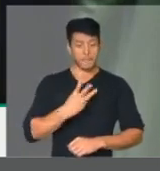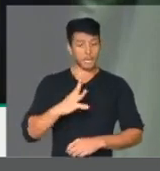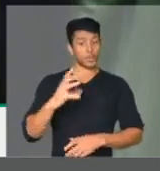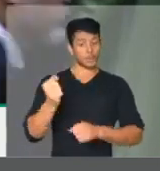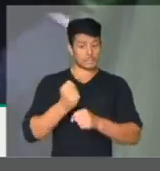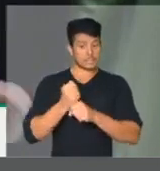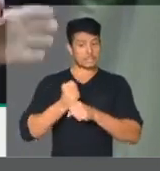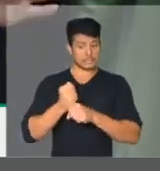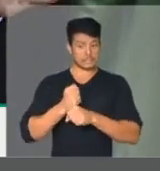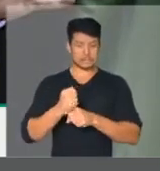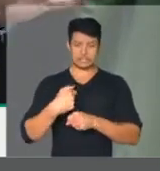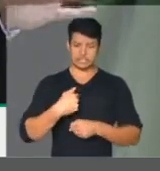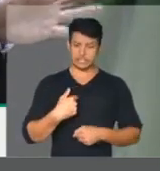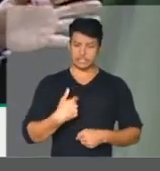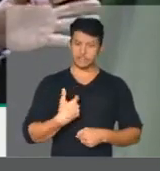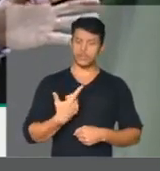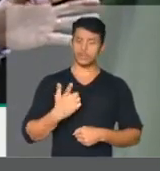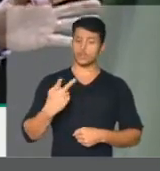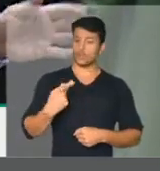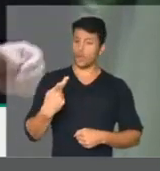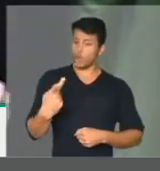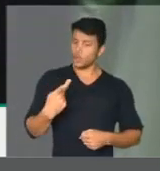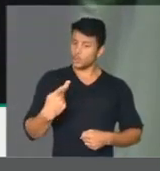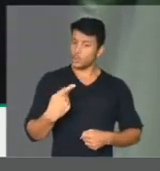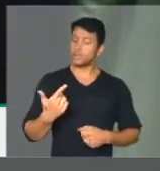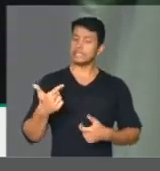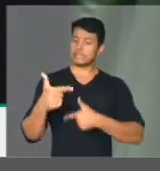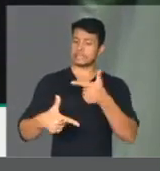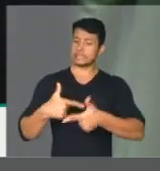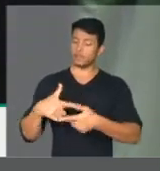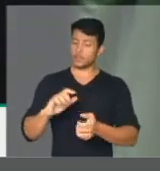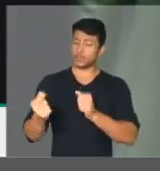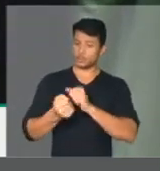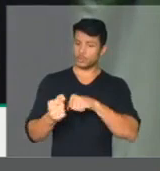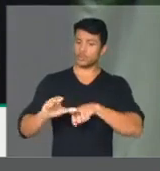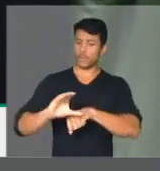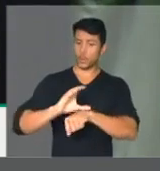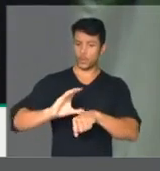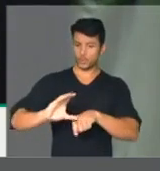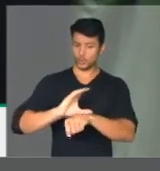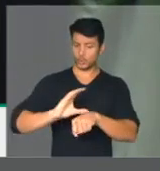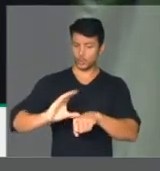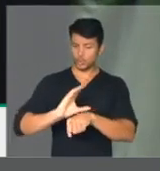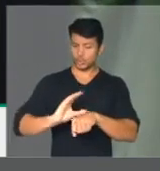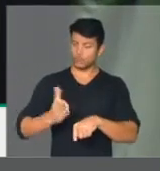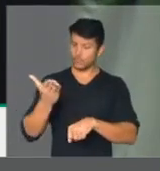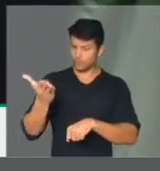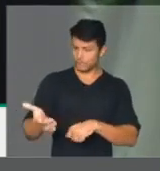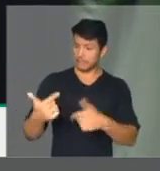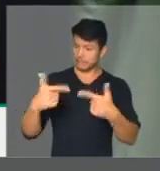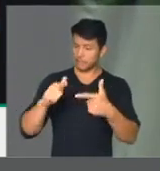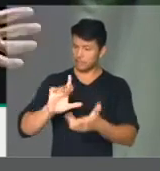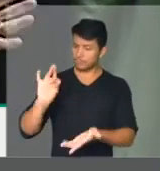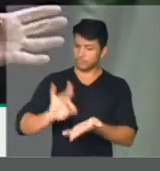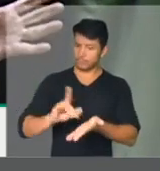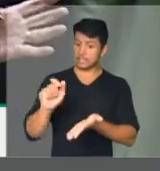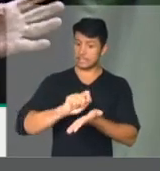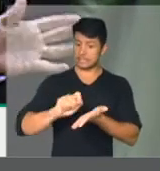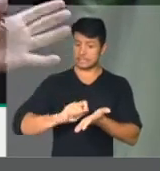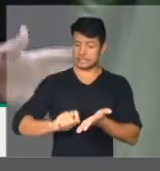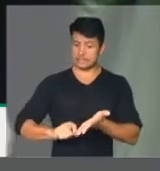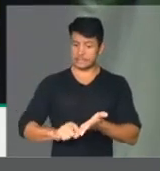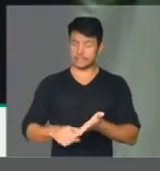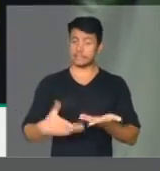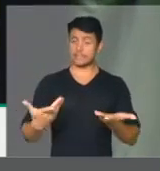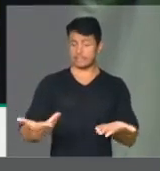tive a honra de acompanhar a Constituição de 88, onde Vossa Excelência foi constituinte e no capítulo